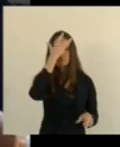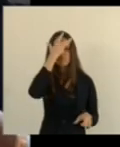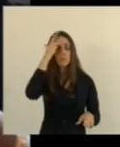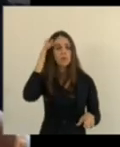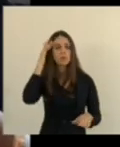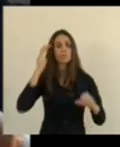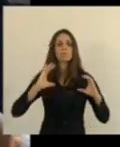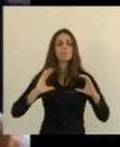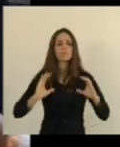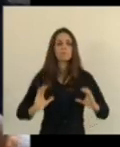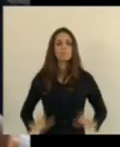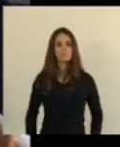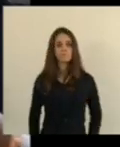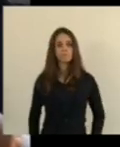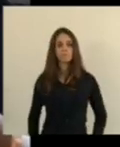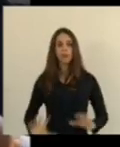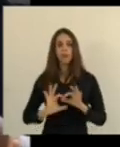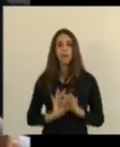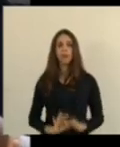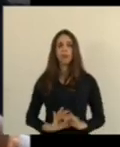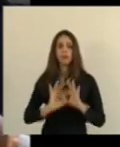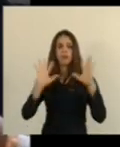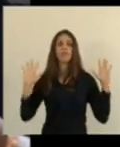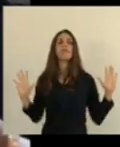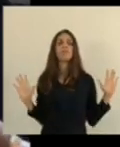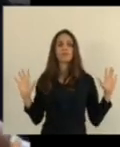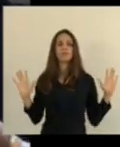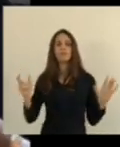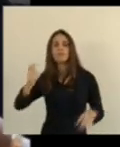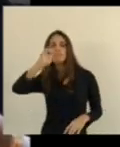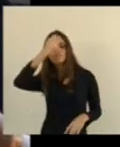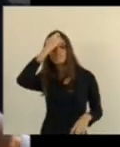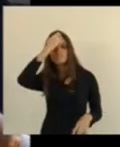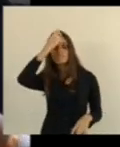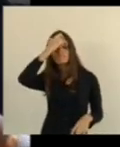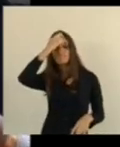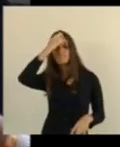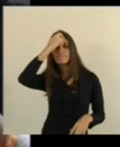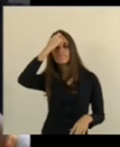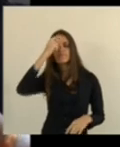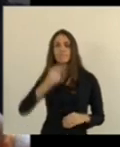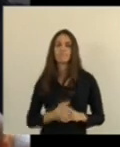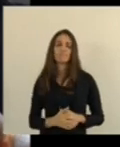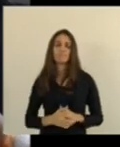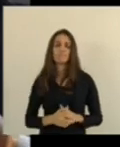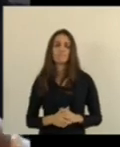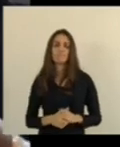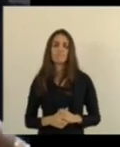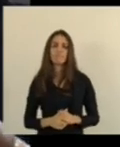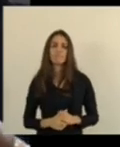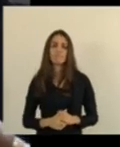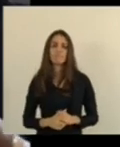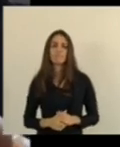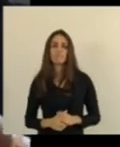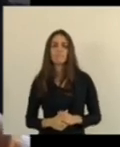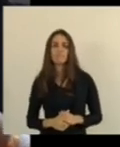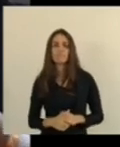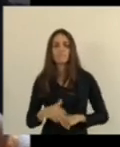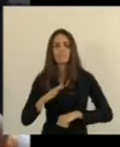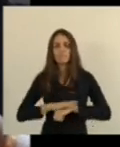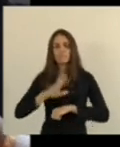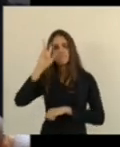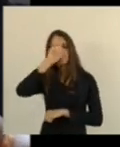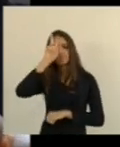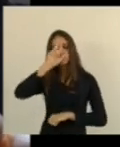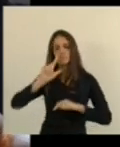cidadãs livres, conscientes, donos de sua história,